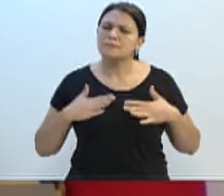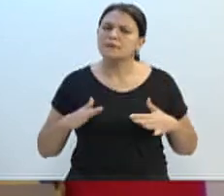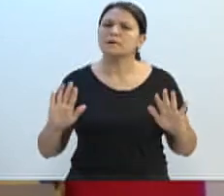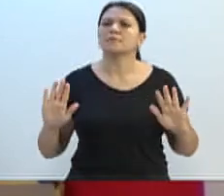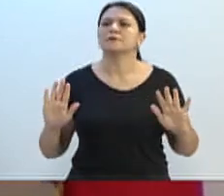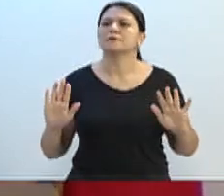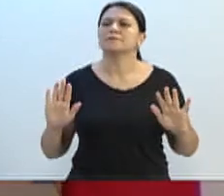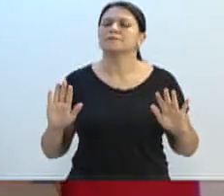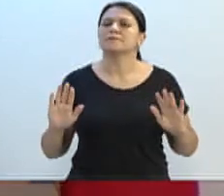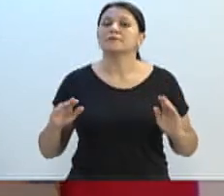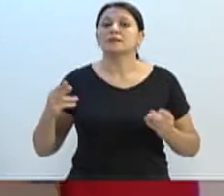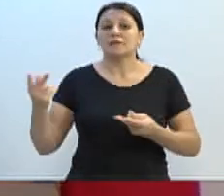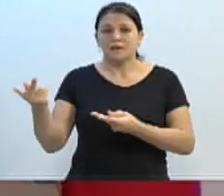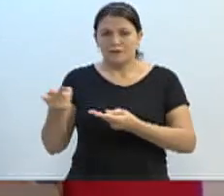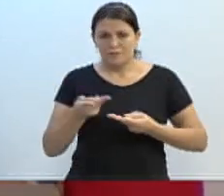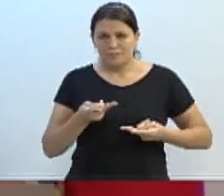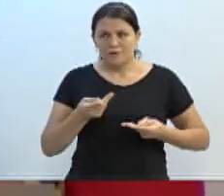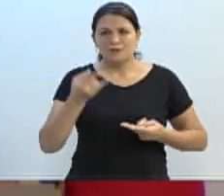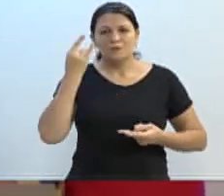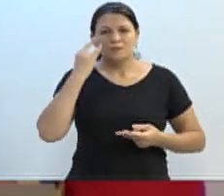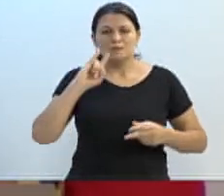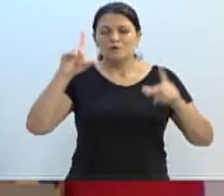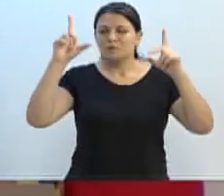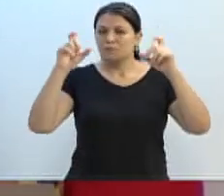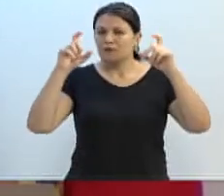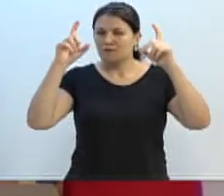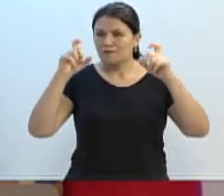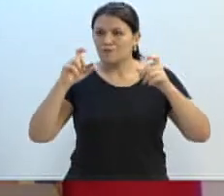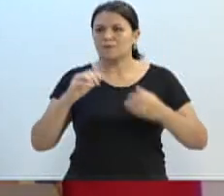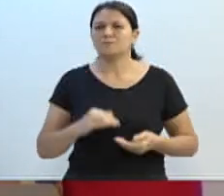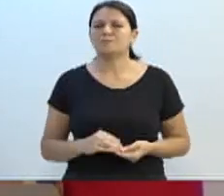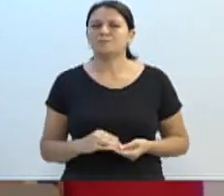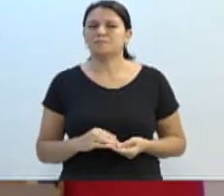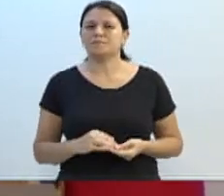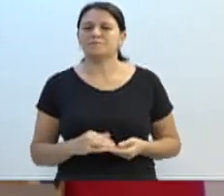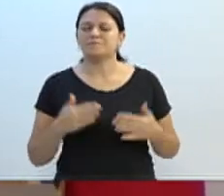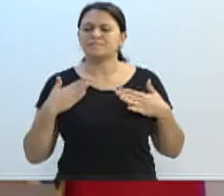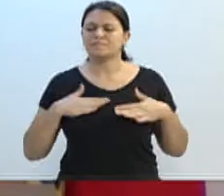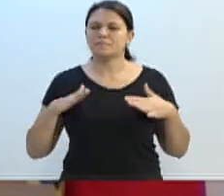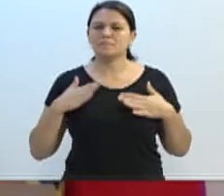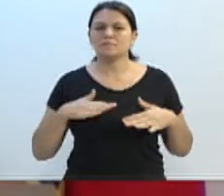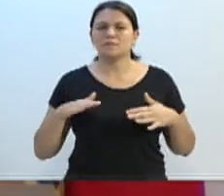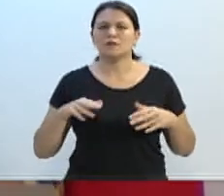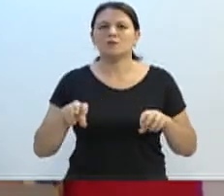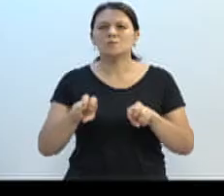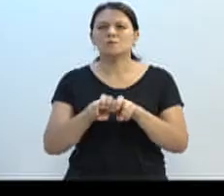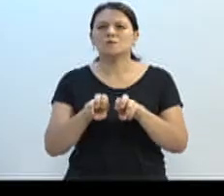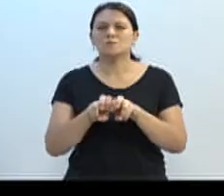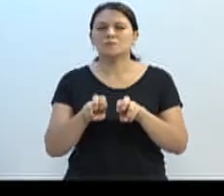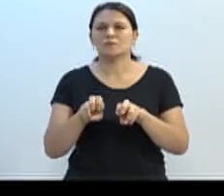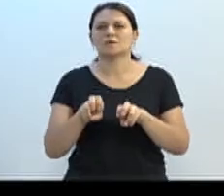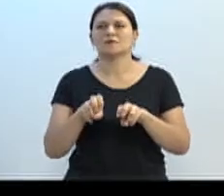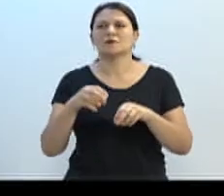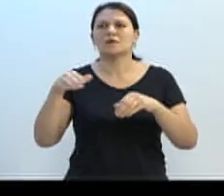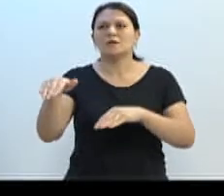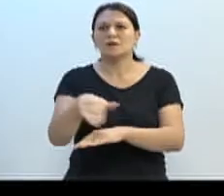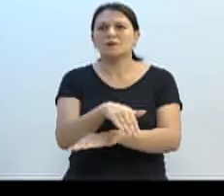convite, última foto, para a gente relaxar o socker do Blue Soccer lá no 25 de julho,